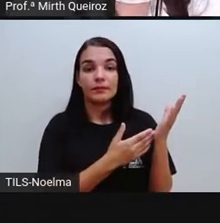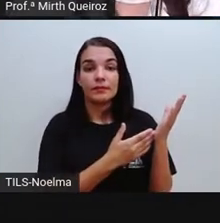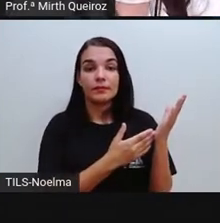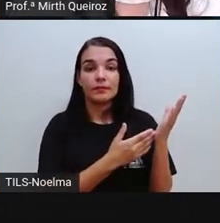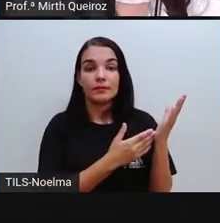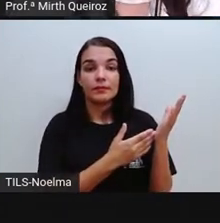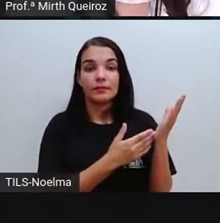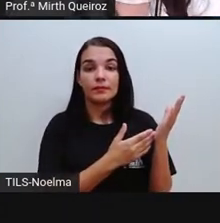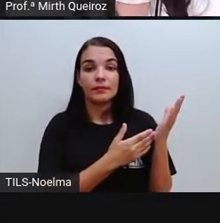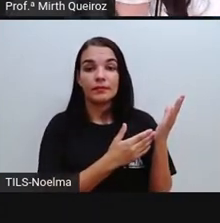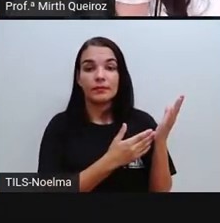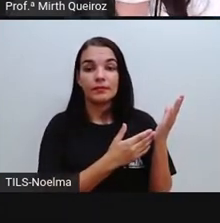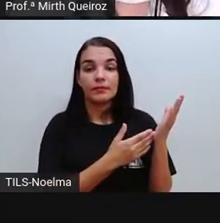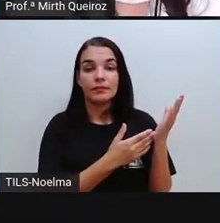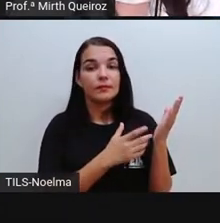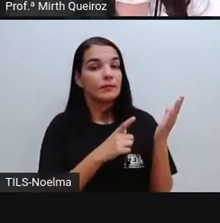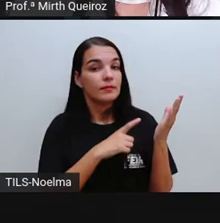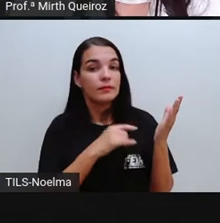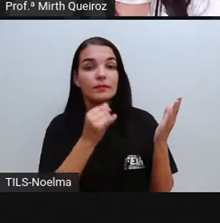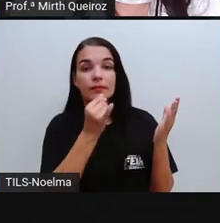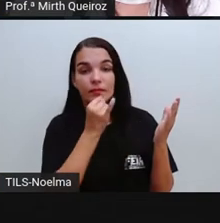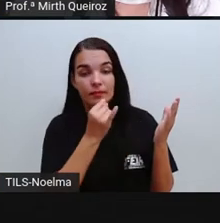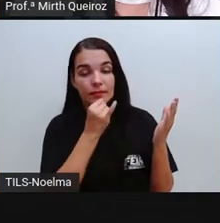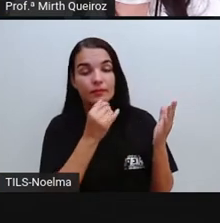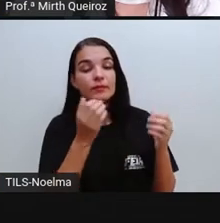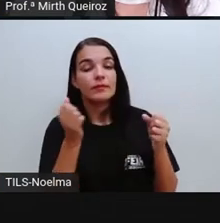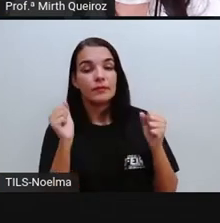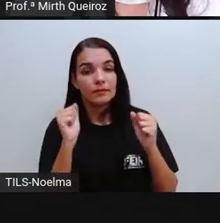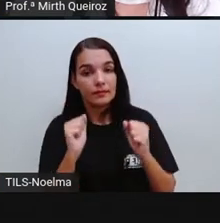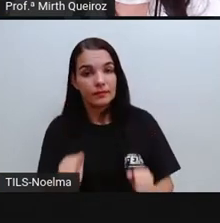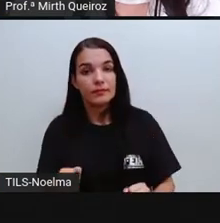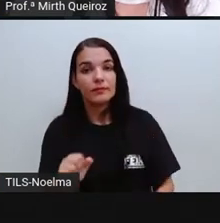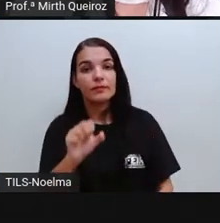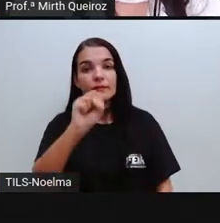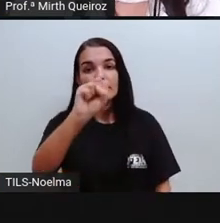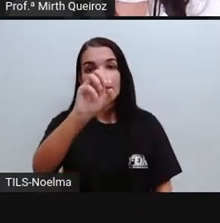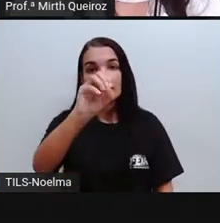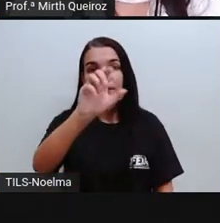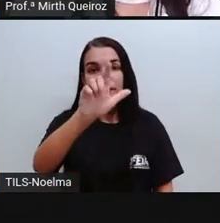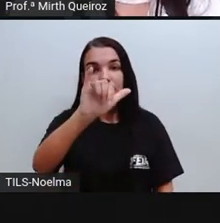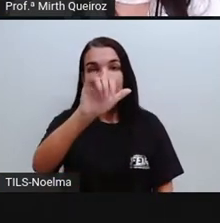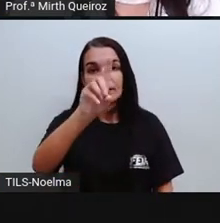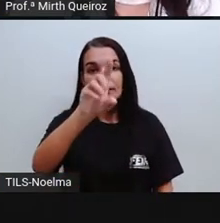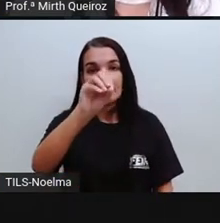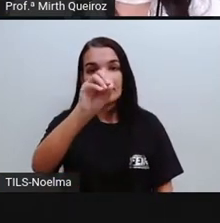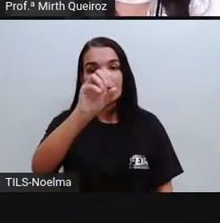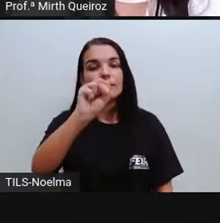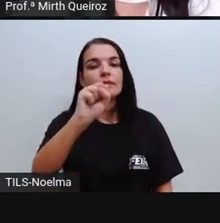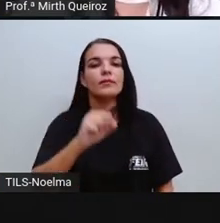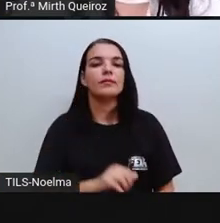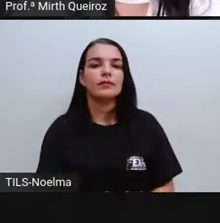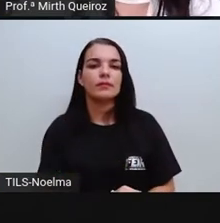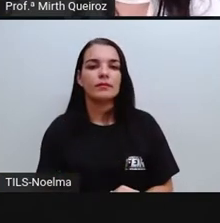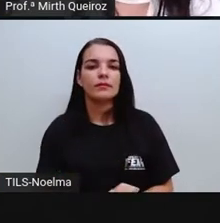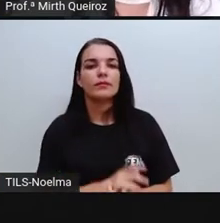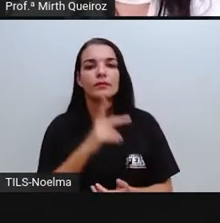pirâmide, o cubo, o prisma, que são sólidos geométricos, né? Poliedros.